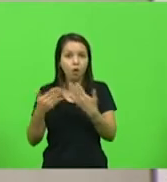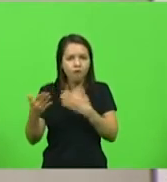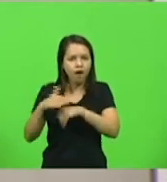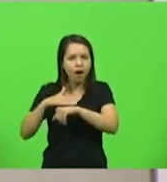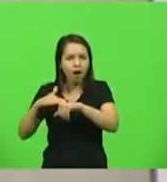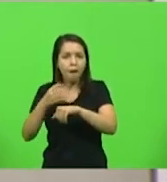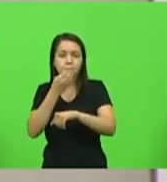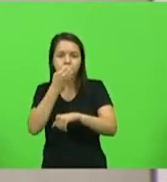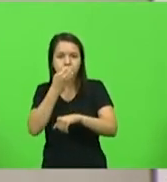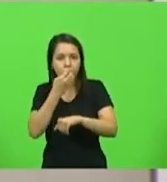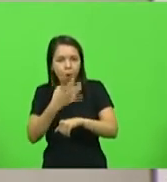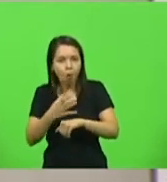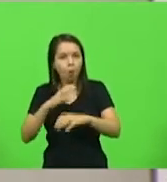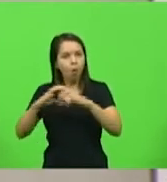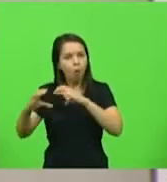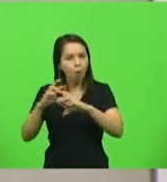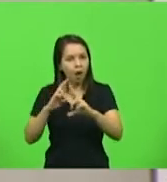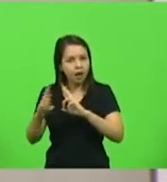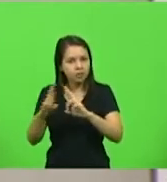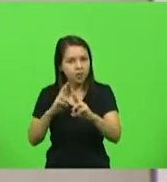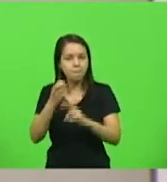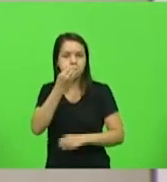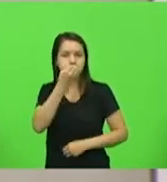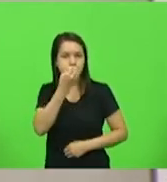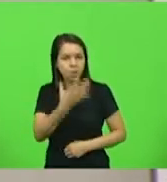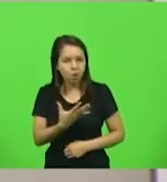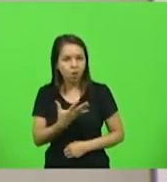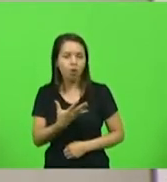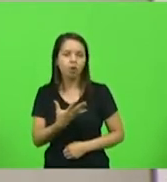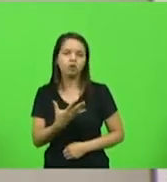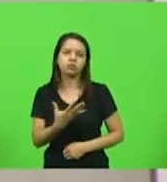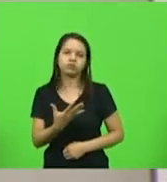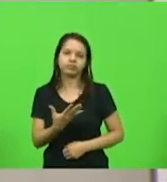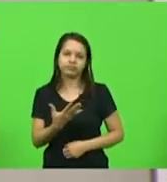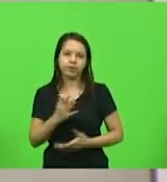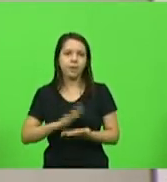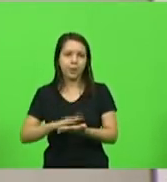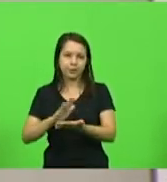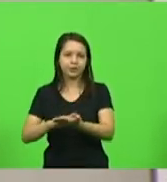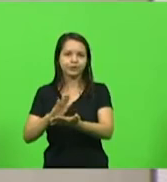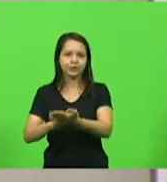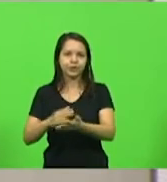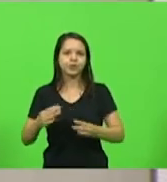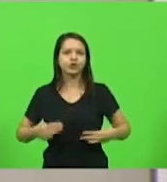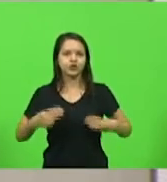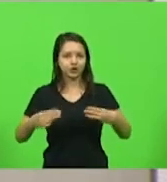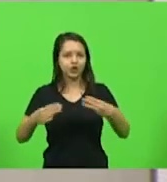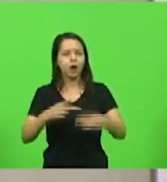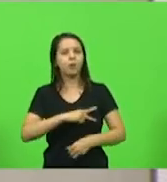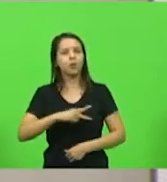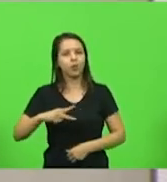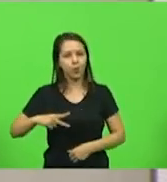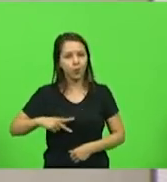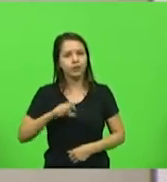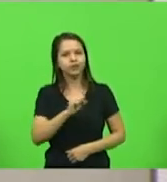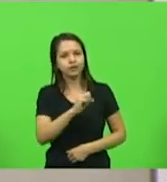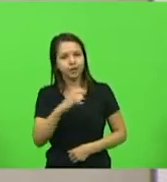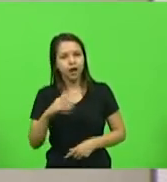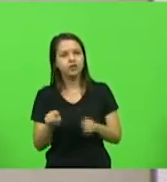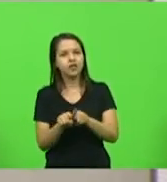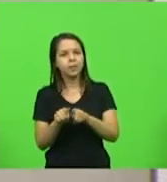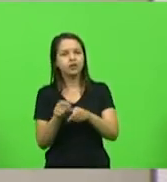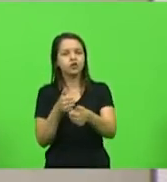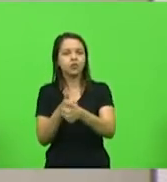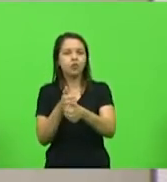e aplaudir aqui com muito reconhecimento o nosso Ministério Público do estado de Santa Catarina, o reconhecimento ao Tribunal de